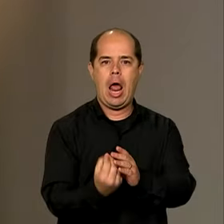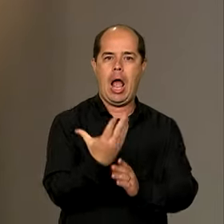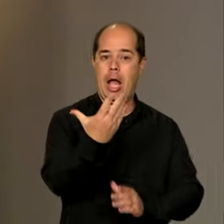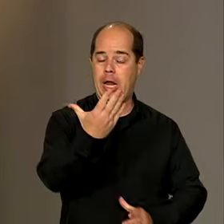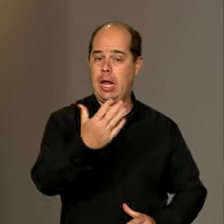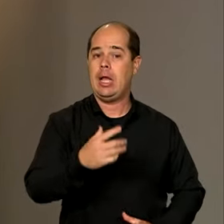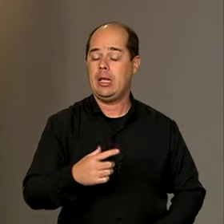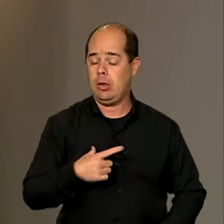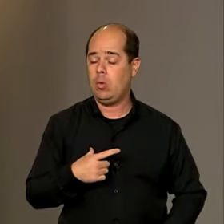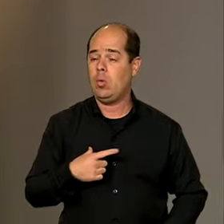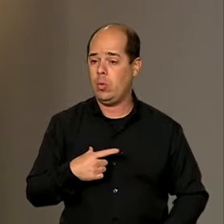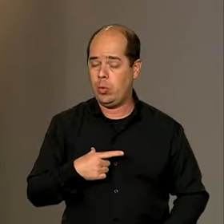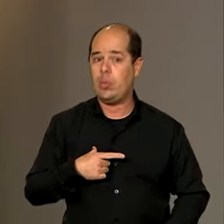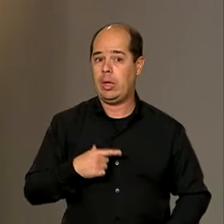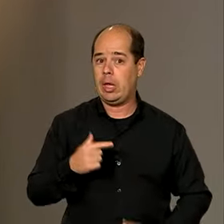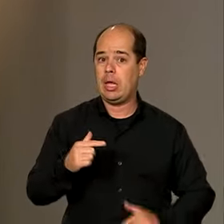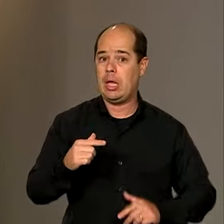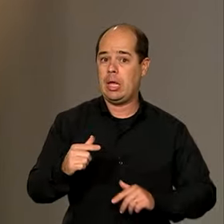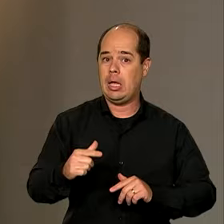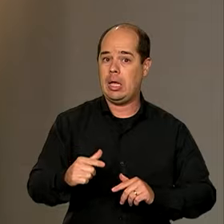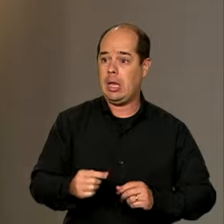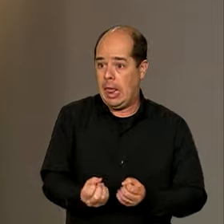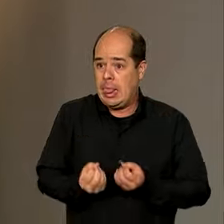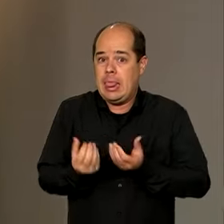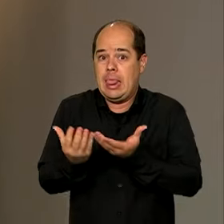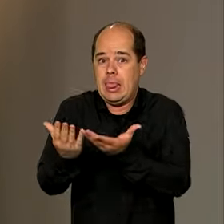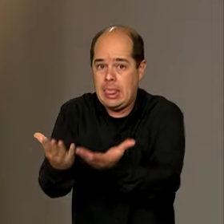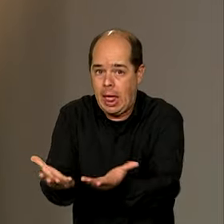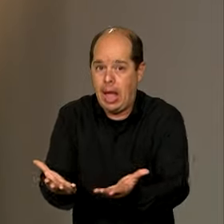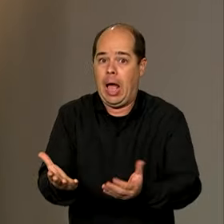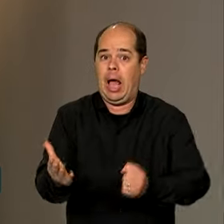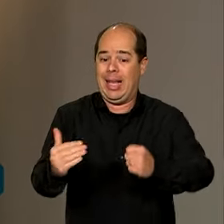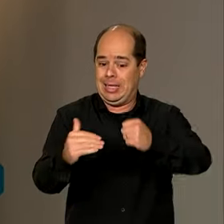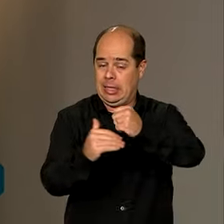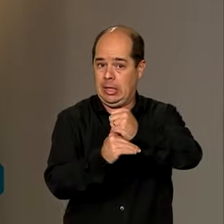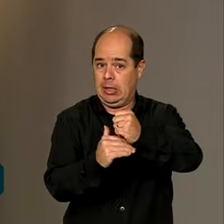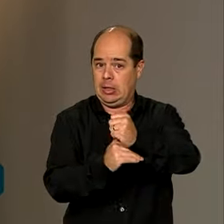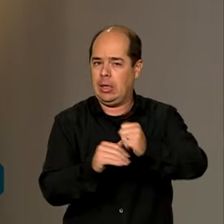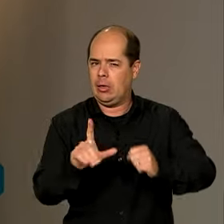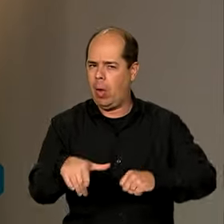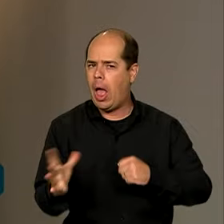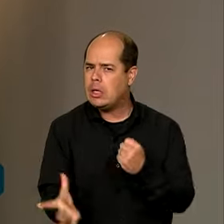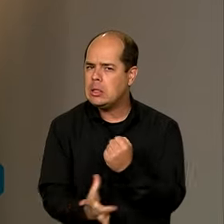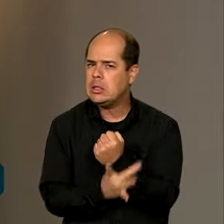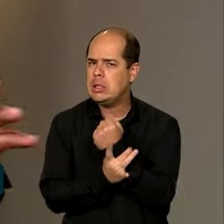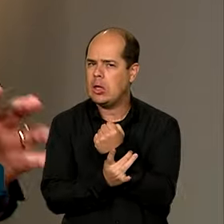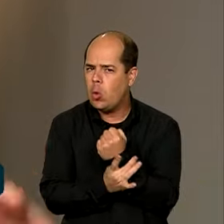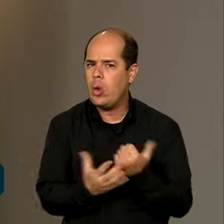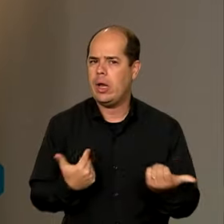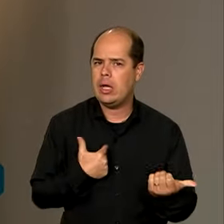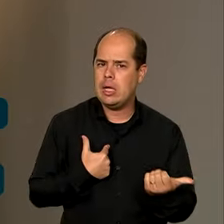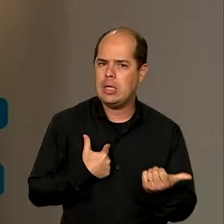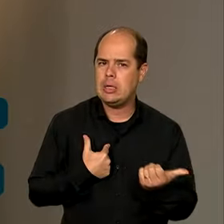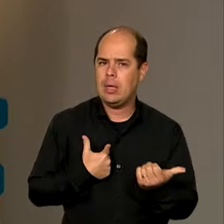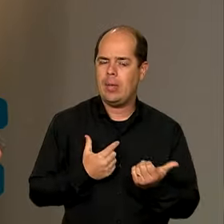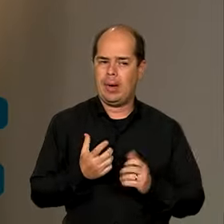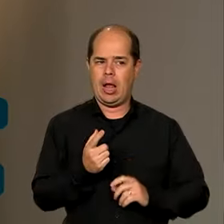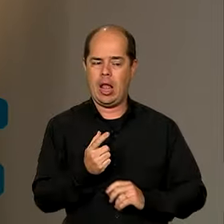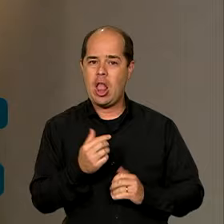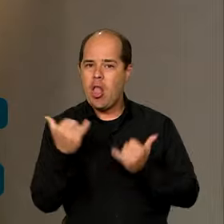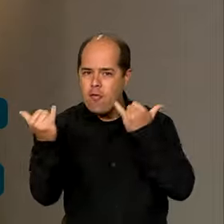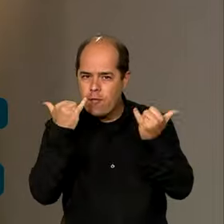de serviço, justamente para dar essa questão da segurança no tráfego fim a fim em suas redes.